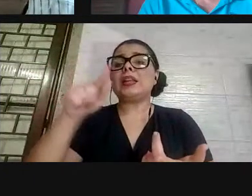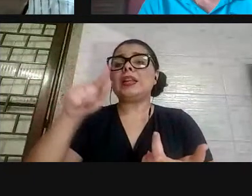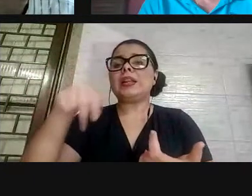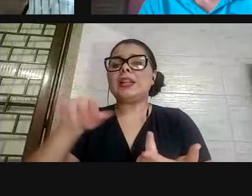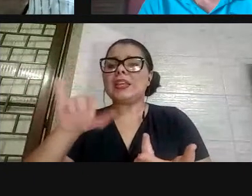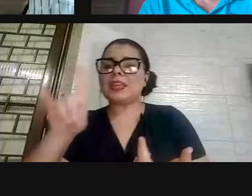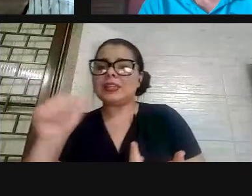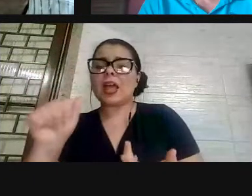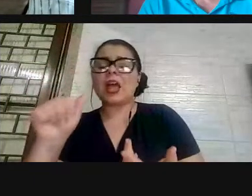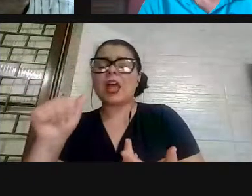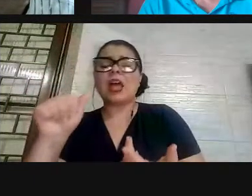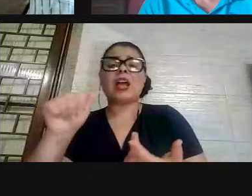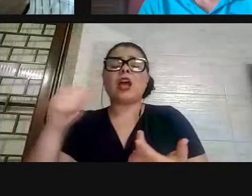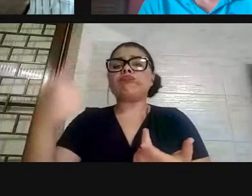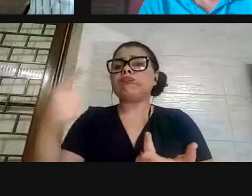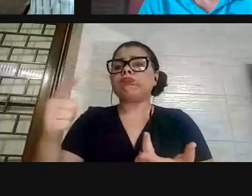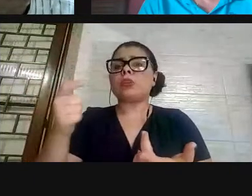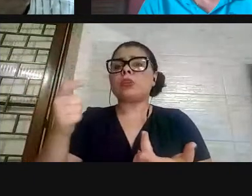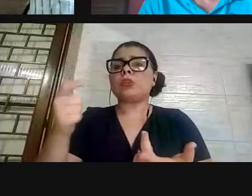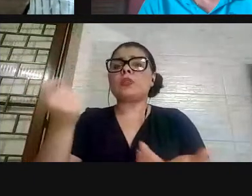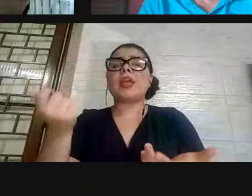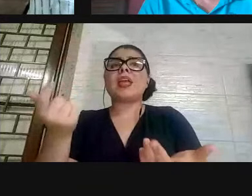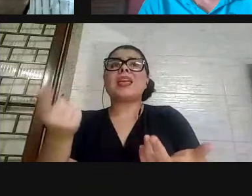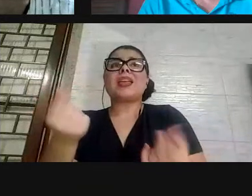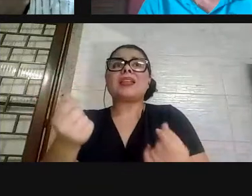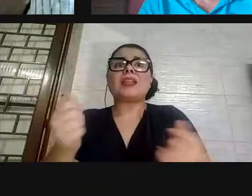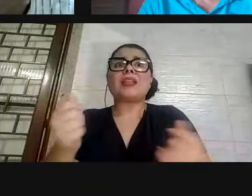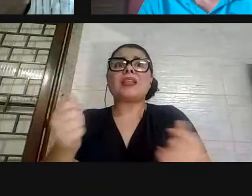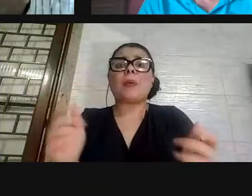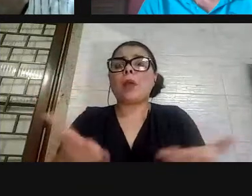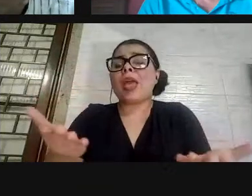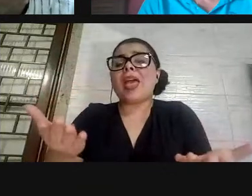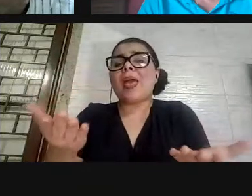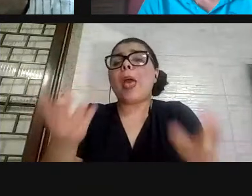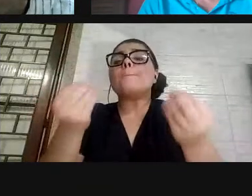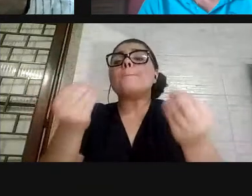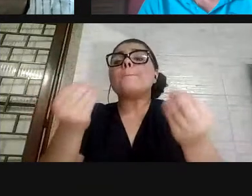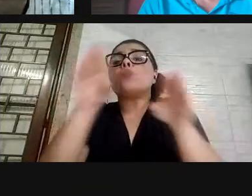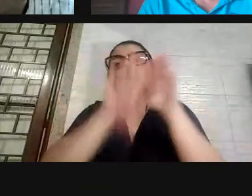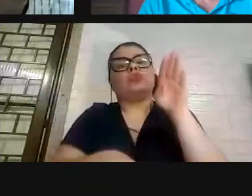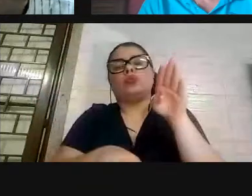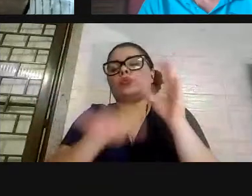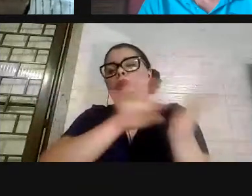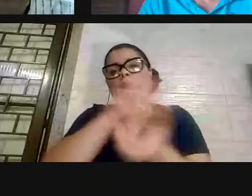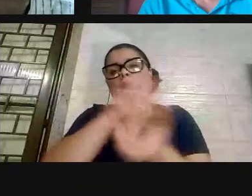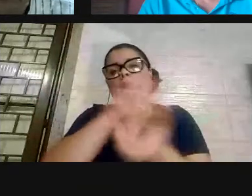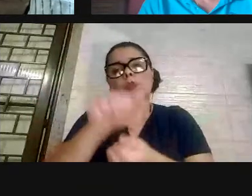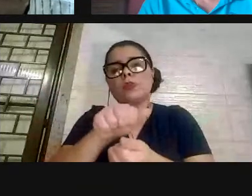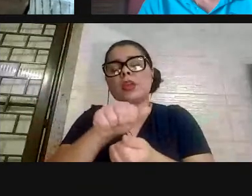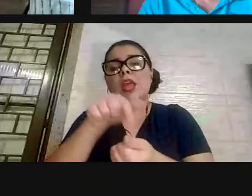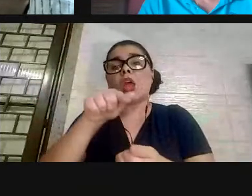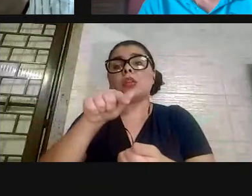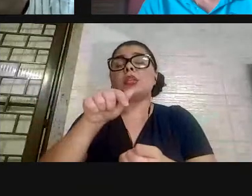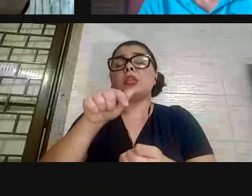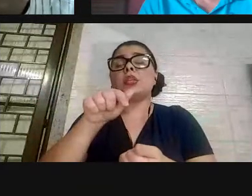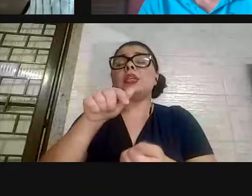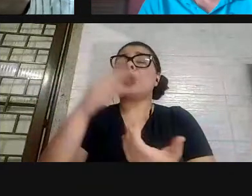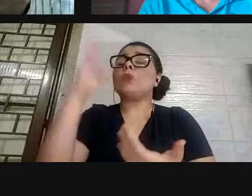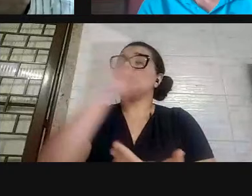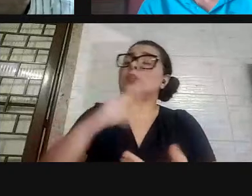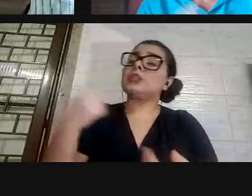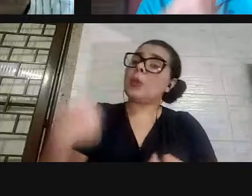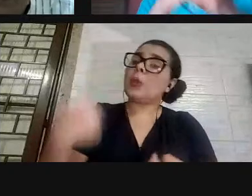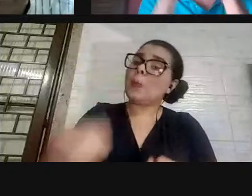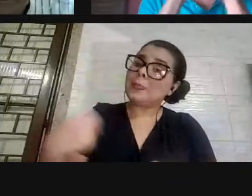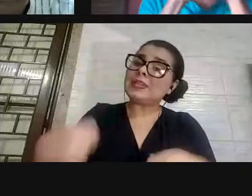sem nenhum investimento em produção, é enorme no Brasil, é uma das coisas mais injustas do mundo, o Estado tem que taxar mais os ricos no sentido de